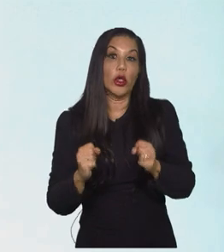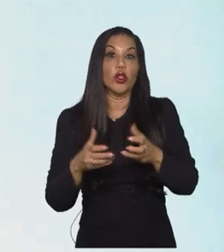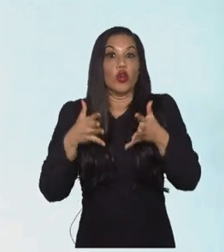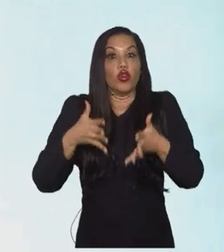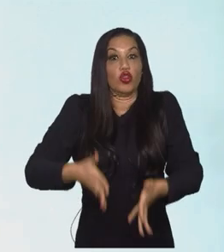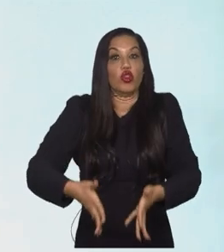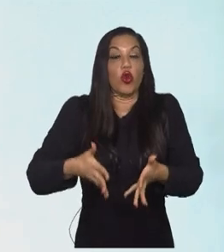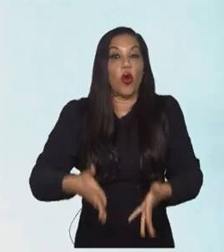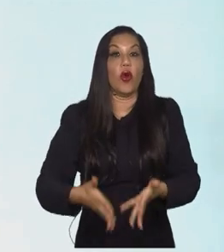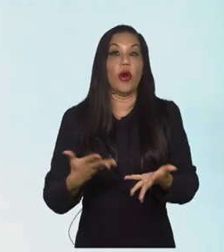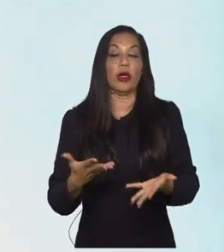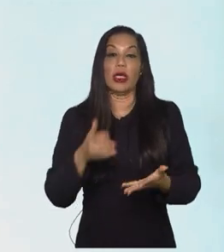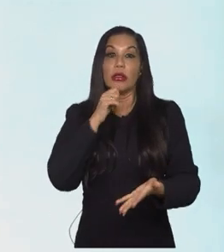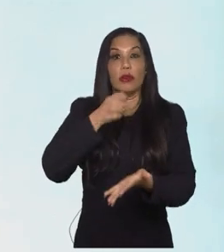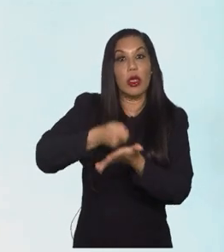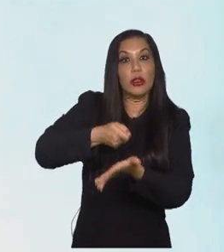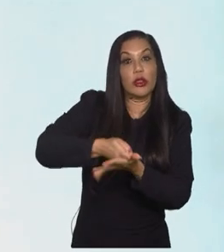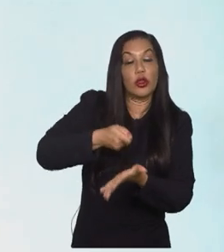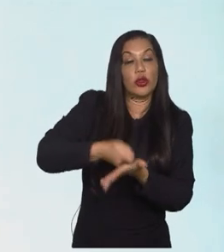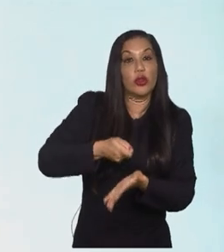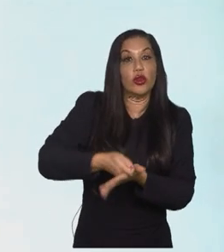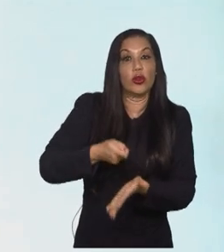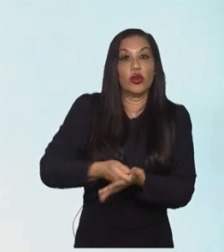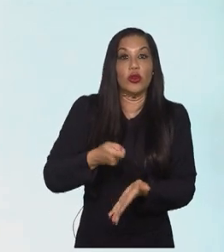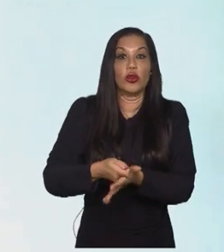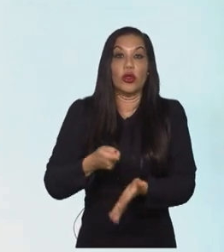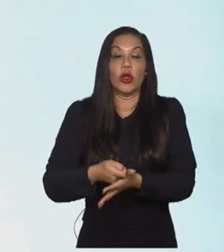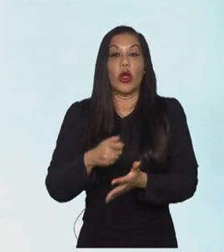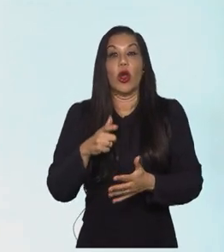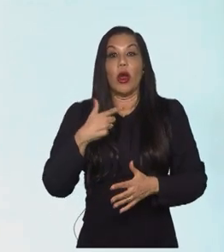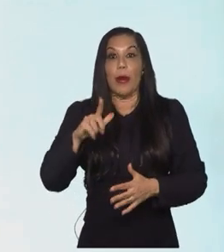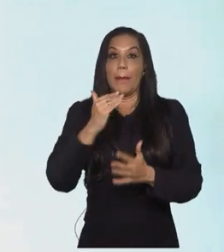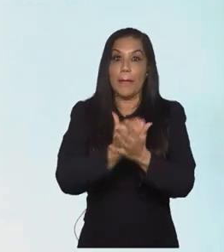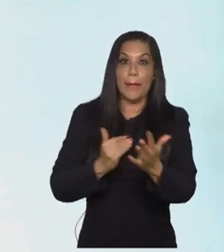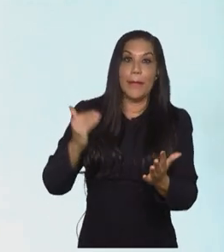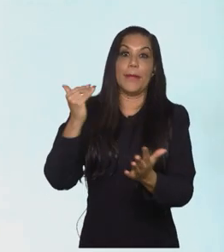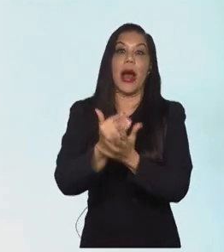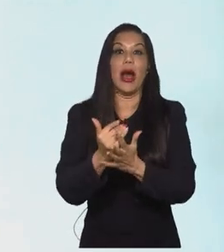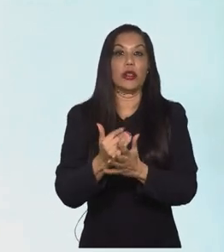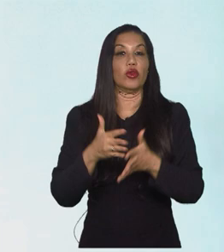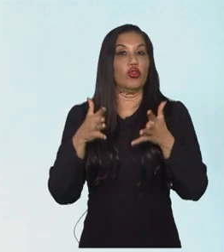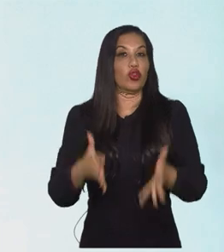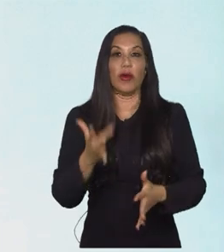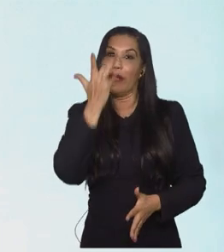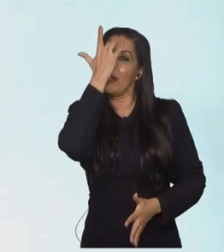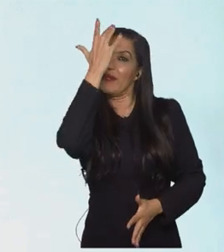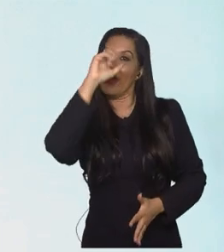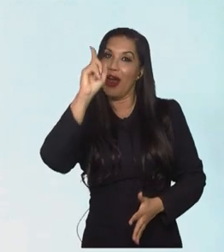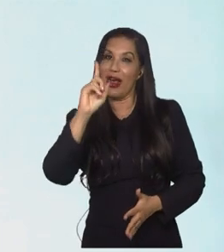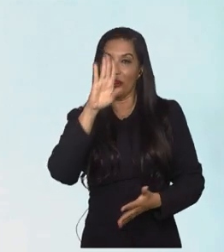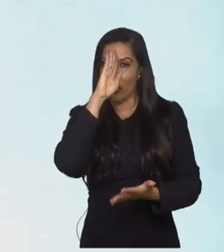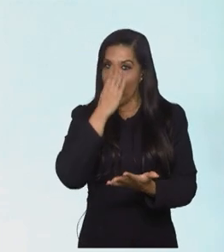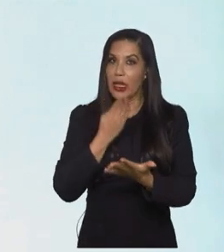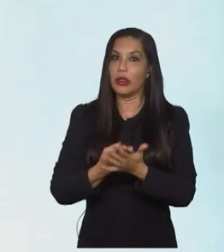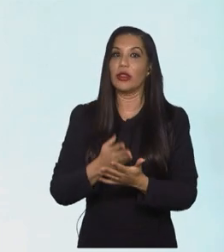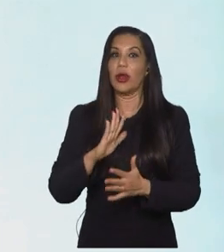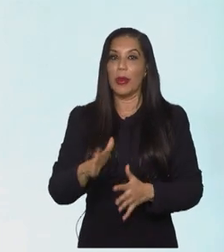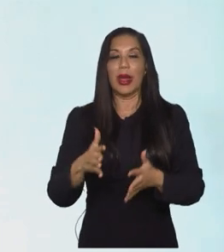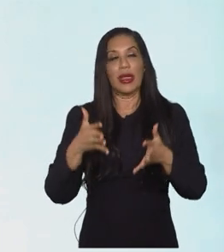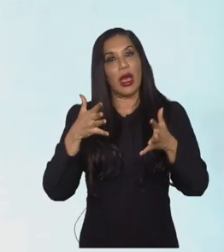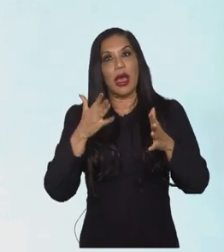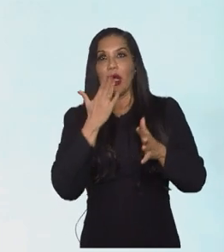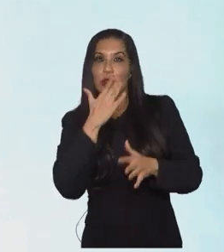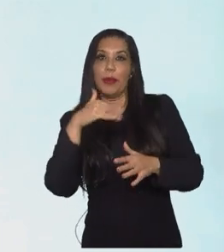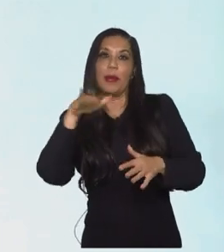exija das outras equipes algo a mais, não vai ser um jogo fácil, acredito eu, apesar de ser a equipe mais fraca